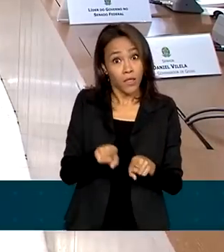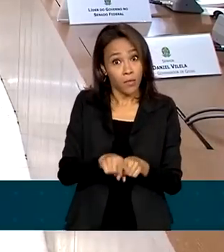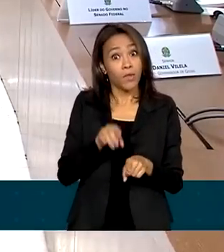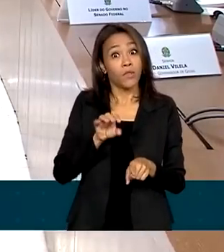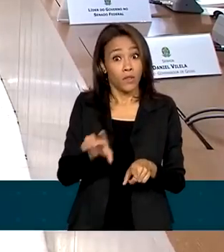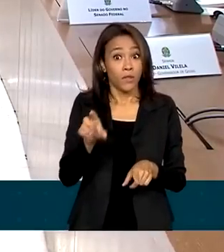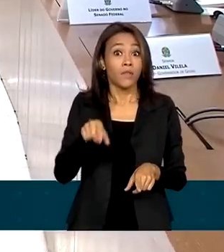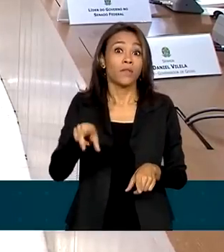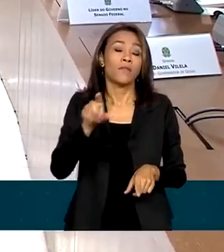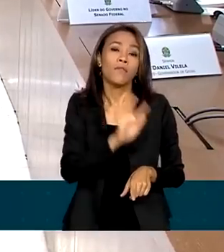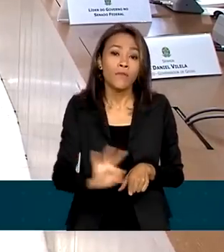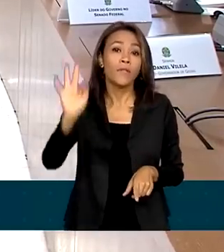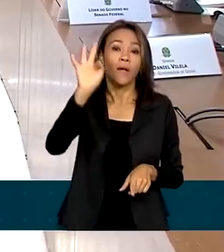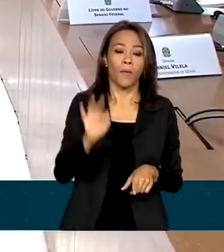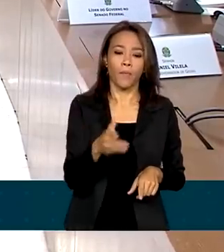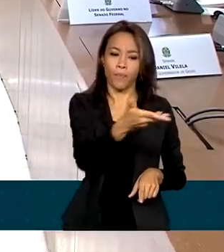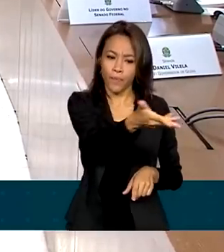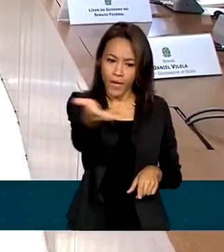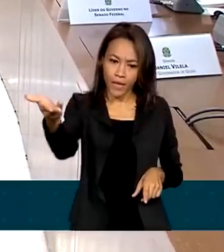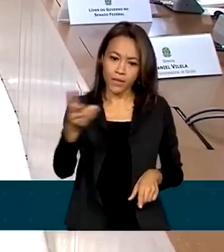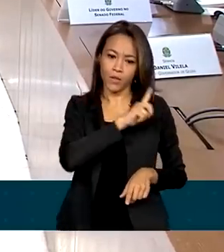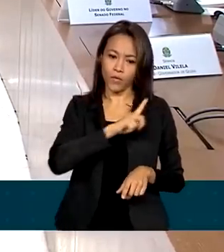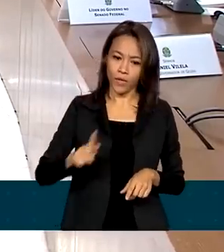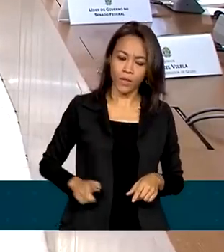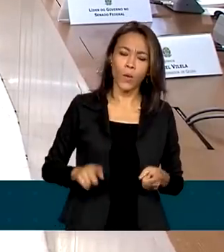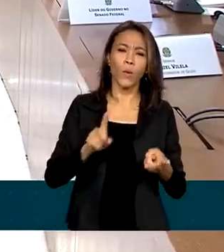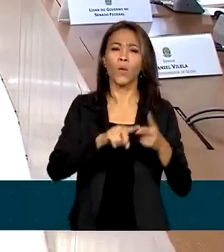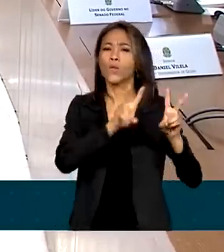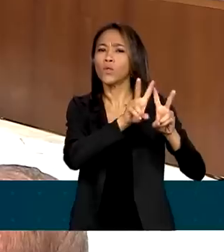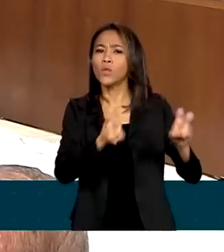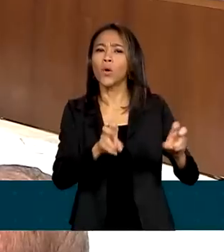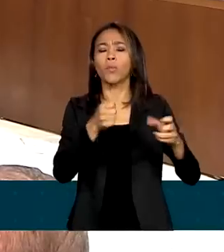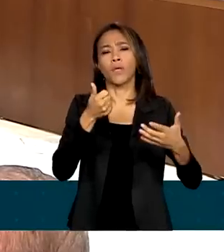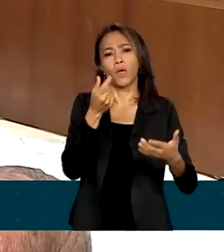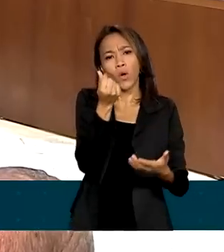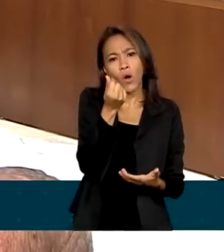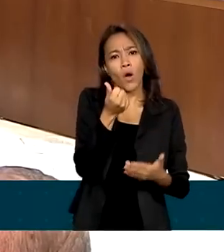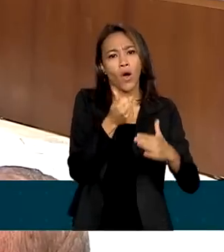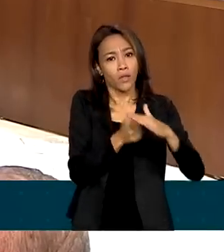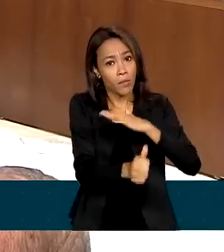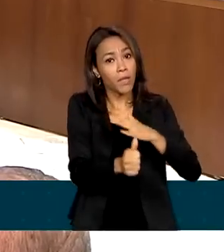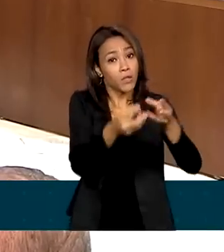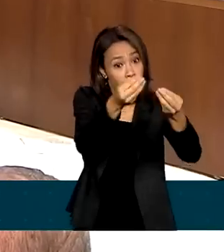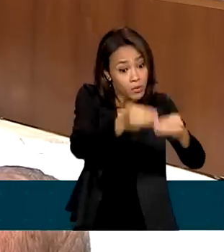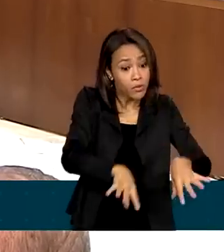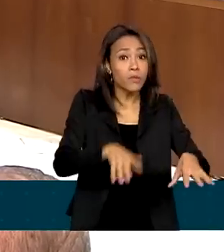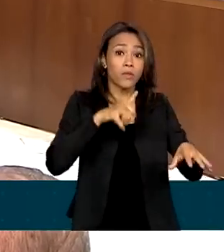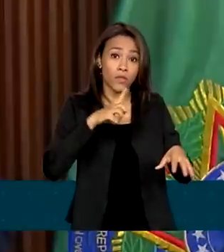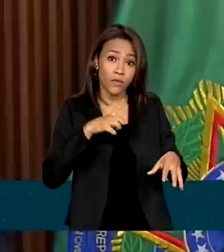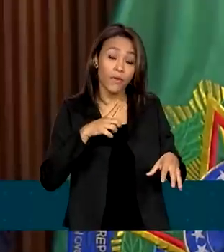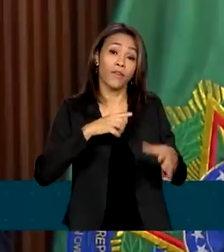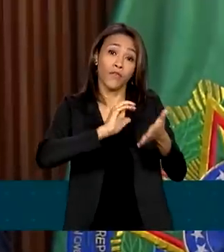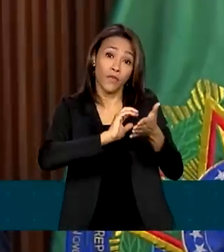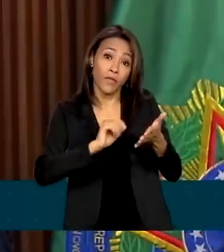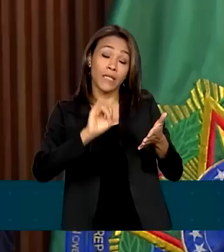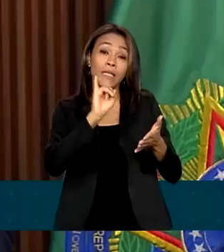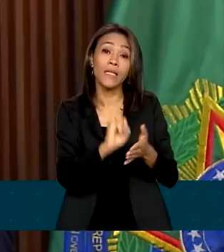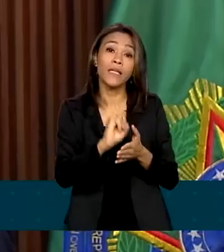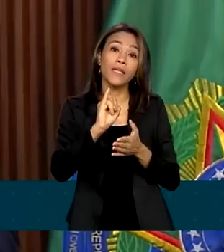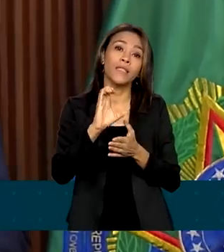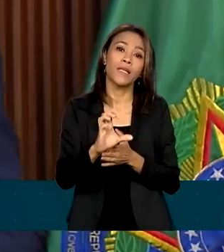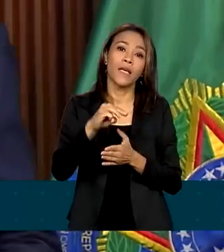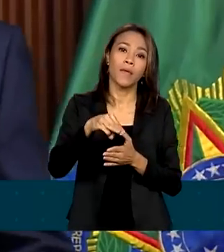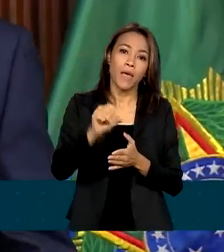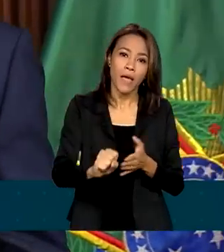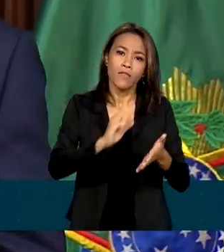interesse dos governadores, a recomposição das perdas orçamentárias geradas pela desoneração do ICMS em combustíveis,